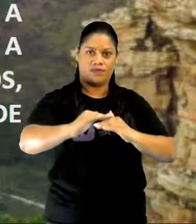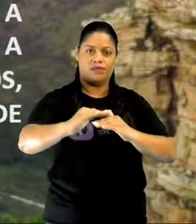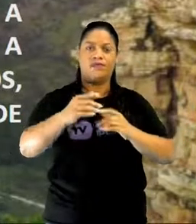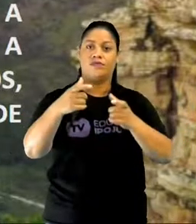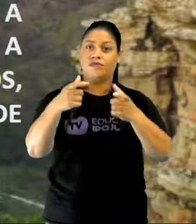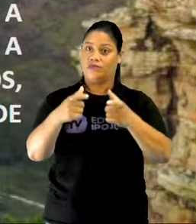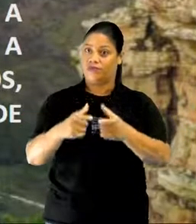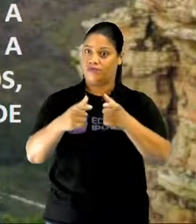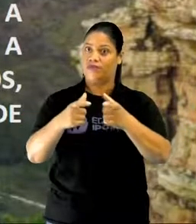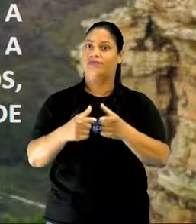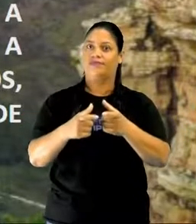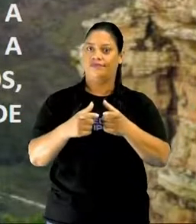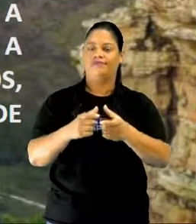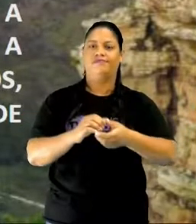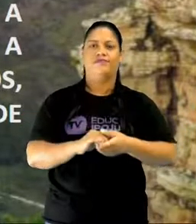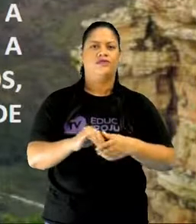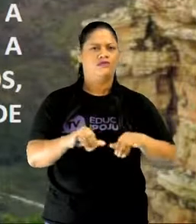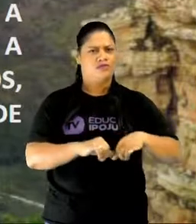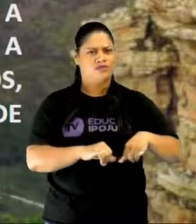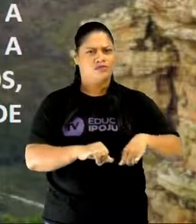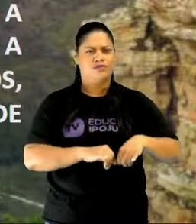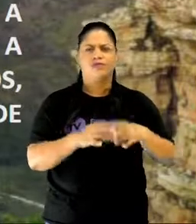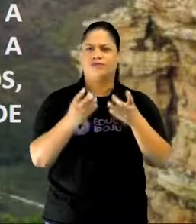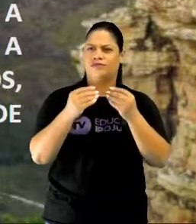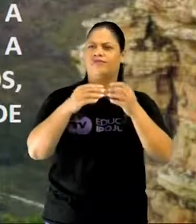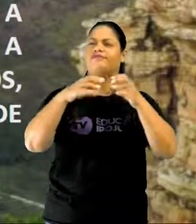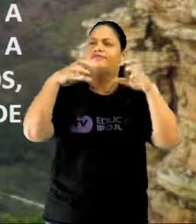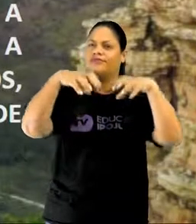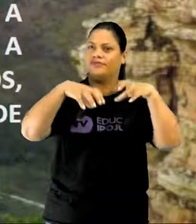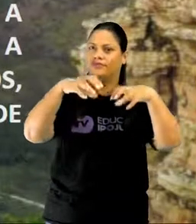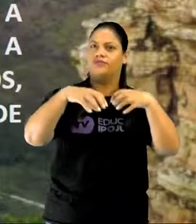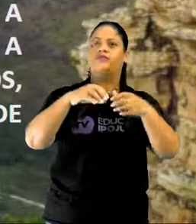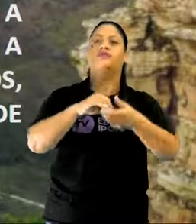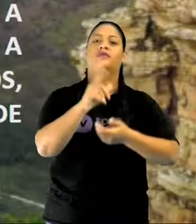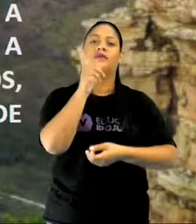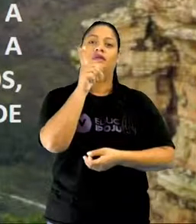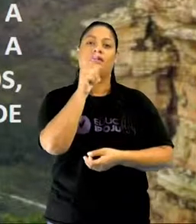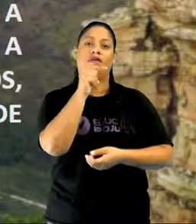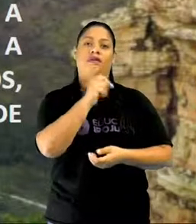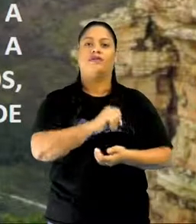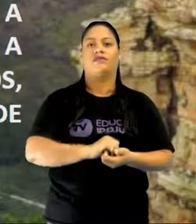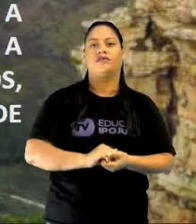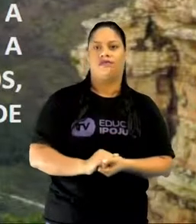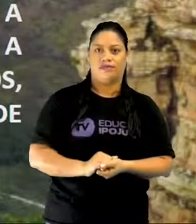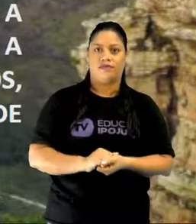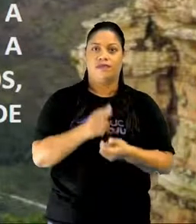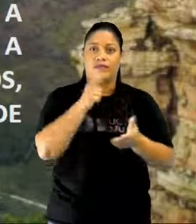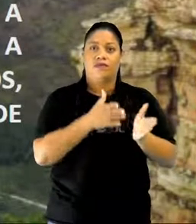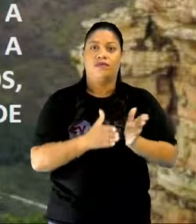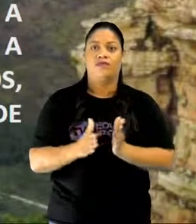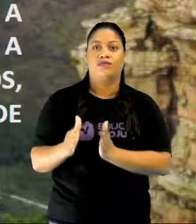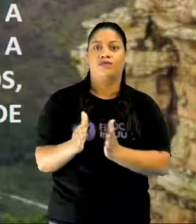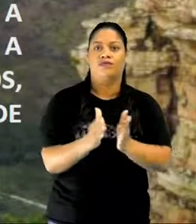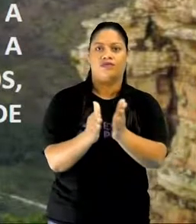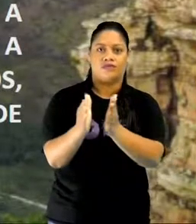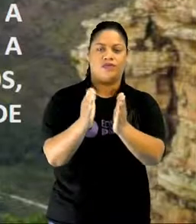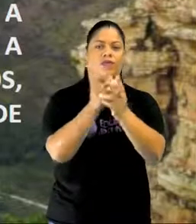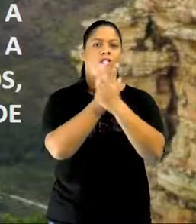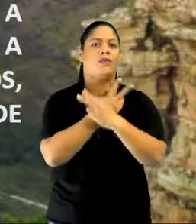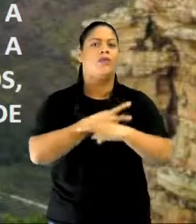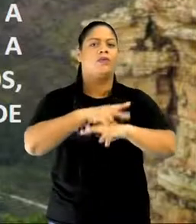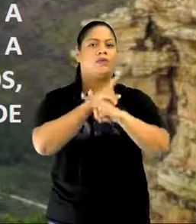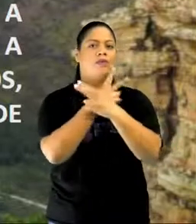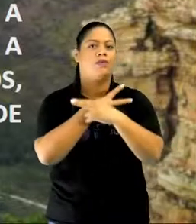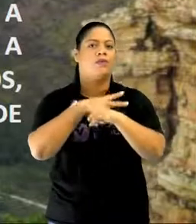sofrem mais a ação de agentes de erosão, como a água da chuva, os rios e os ventos,